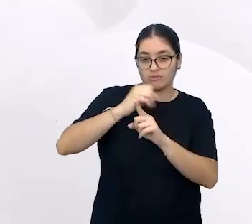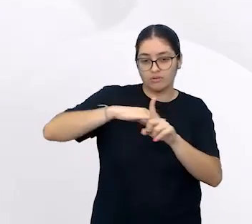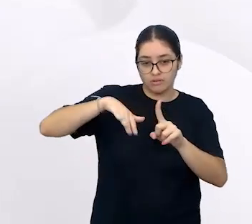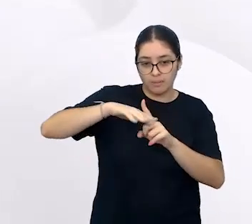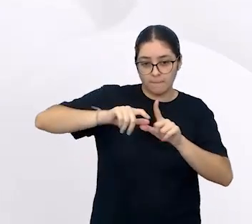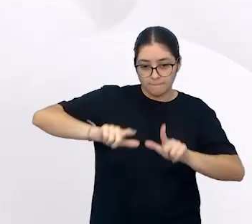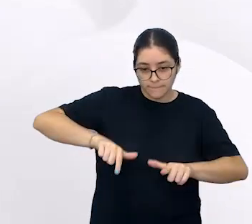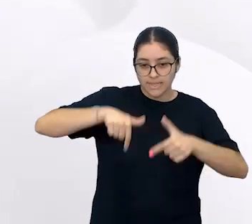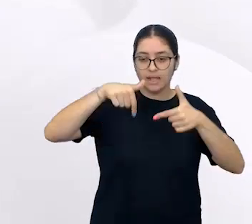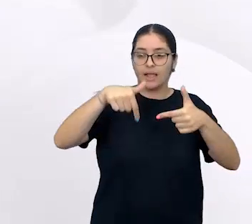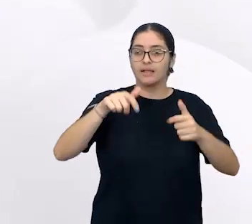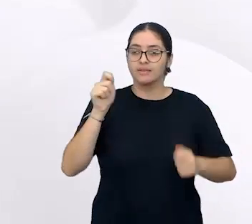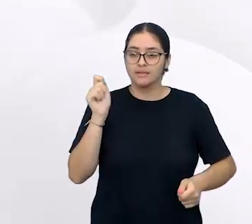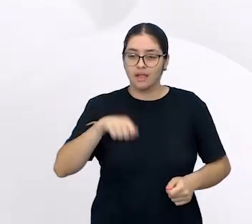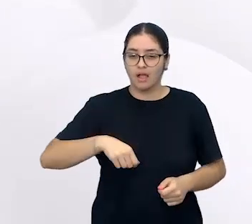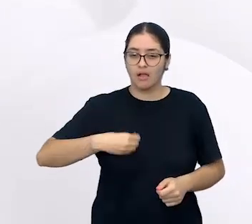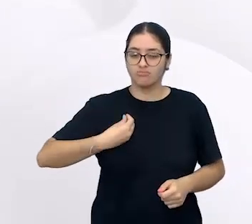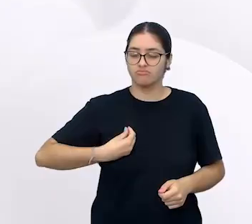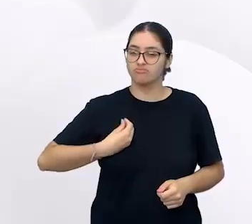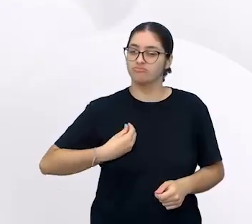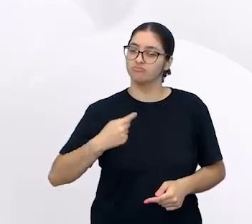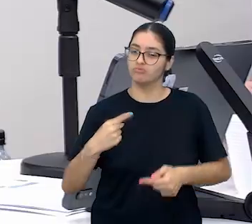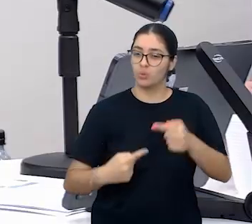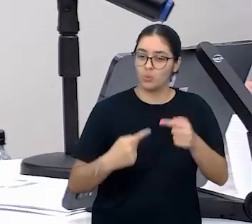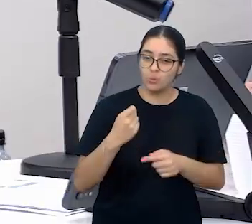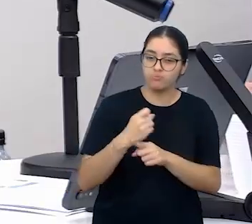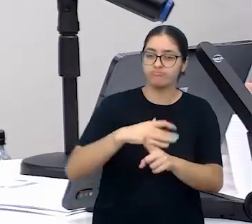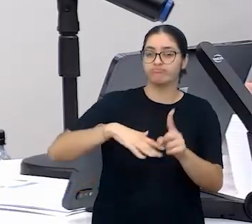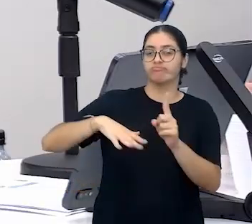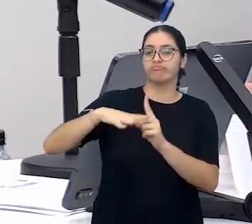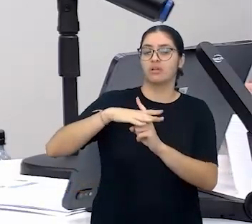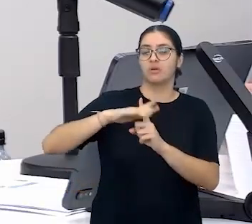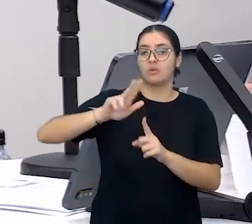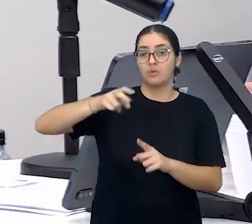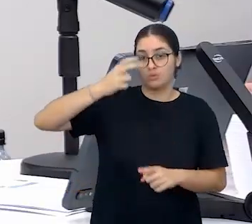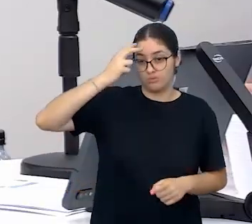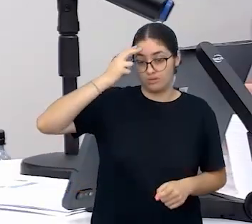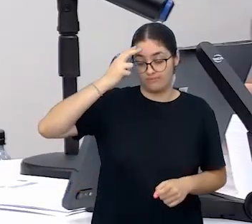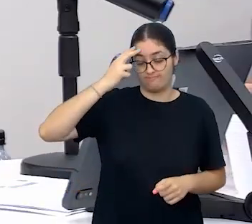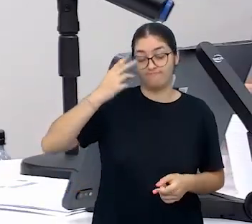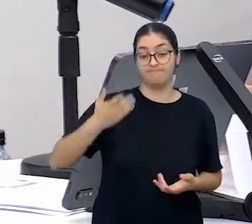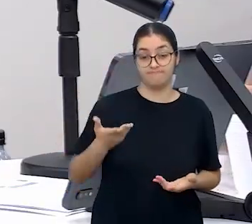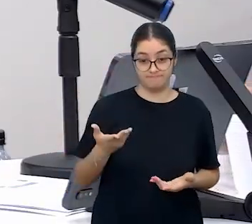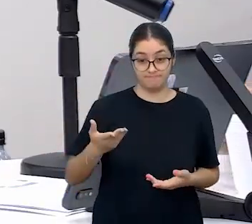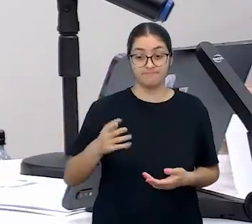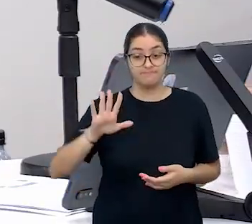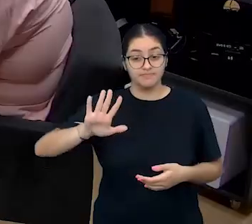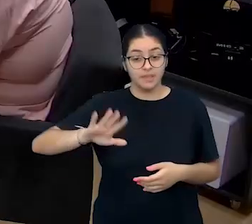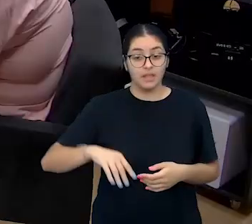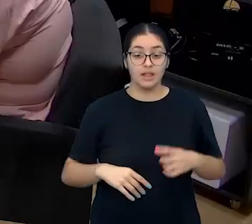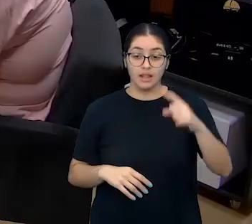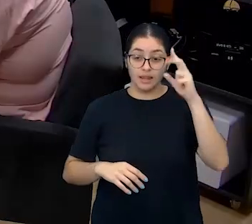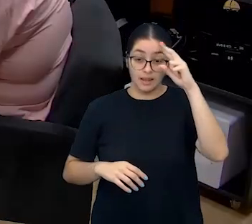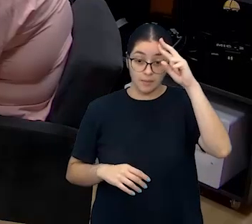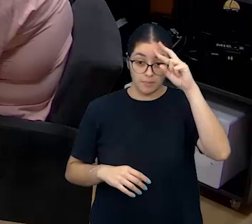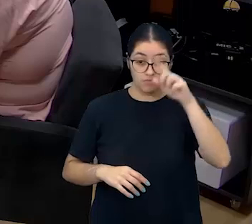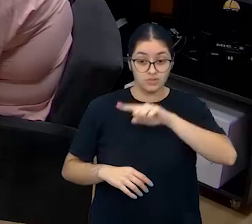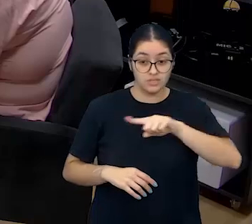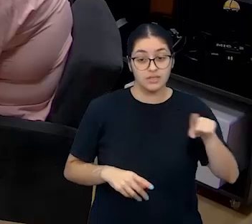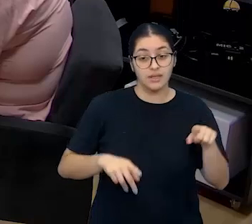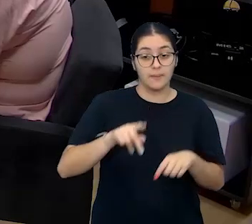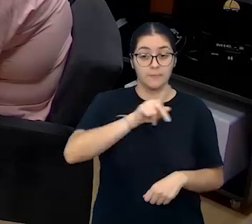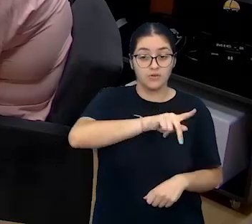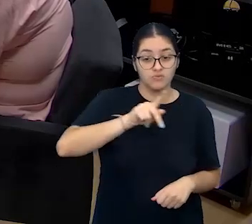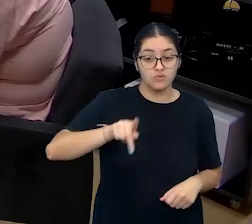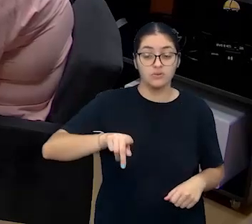sujeitos atuantes político, social e cultural. Lembrando para vocês, professores, que